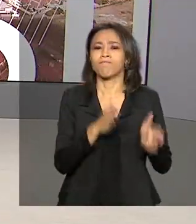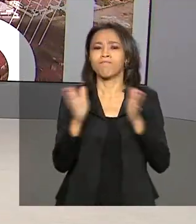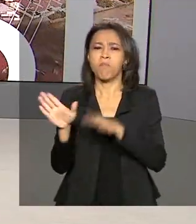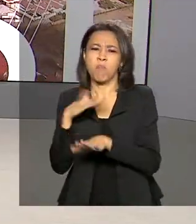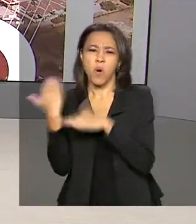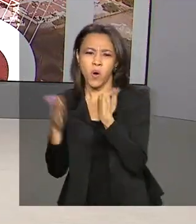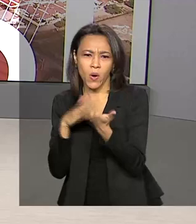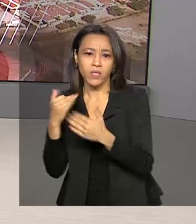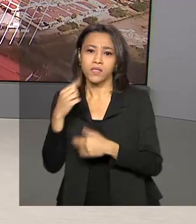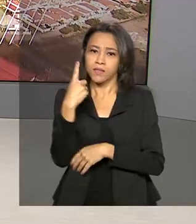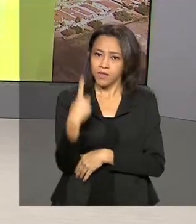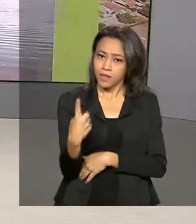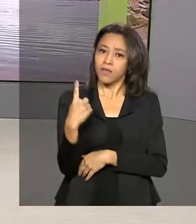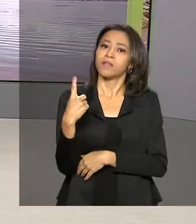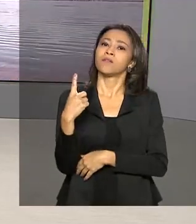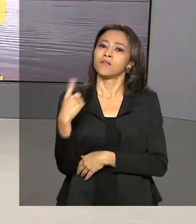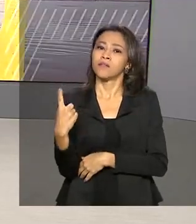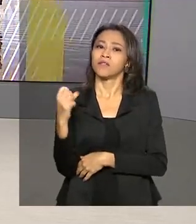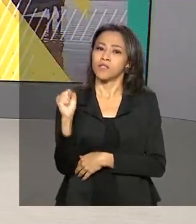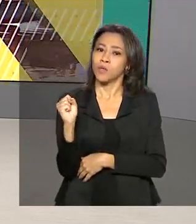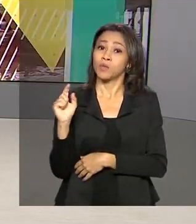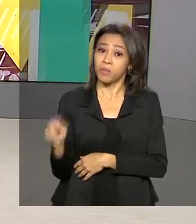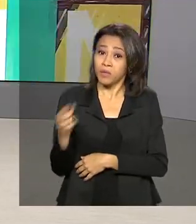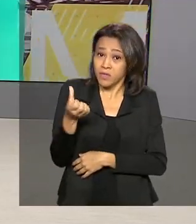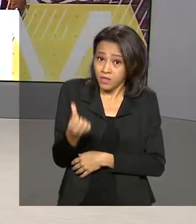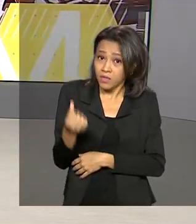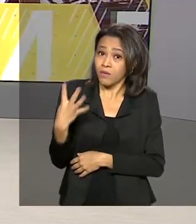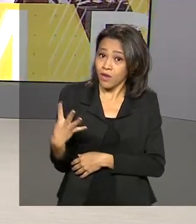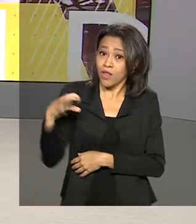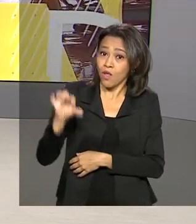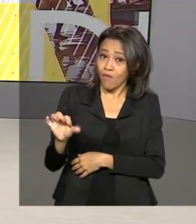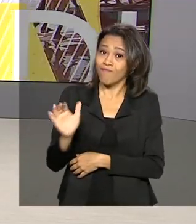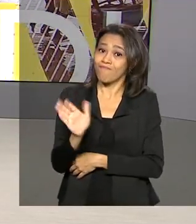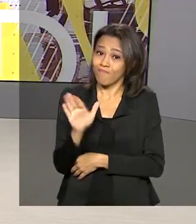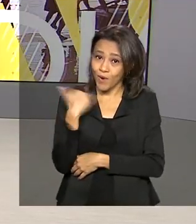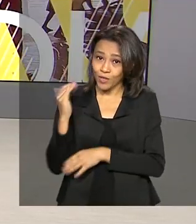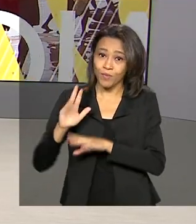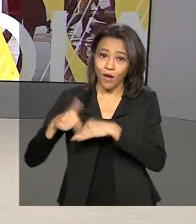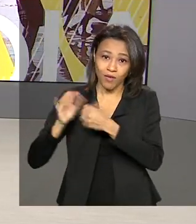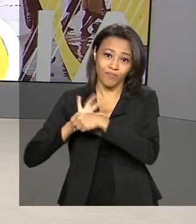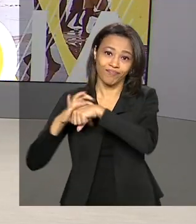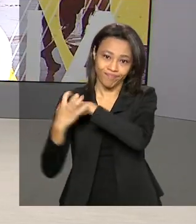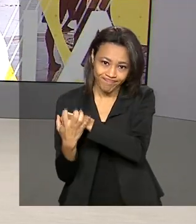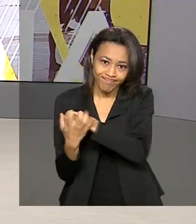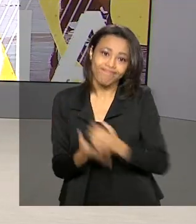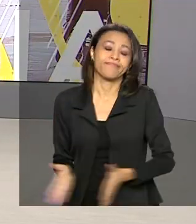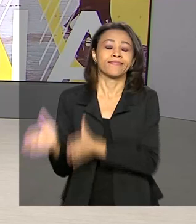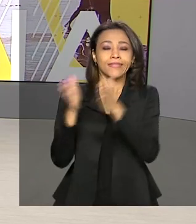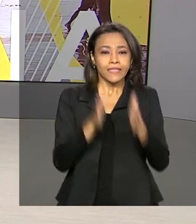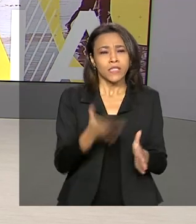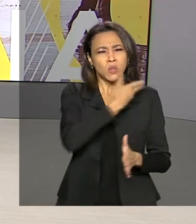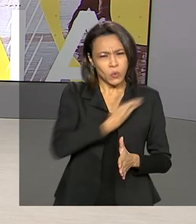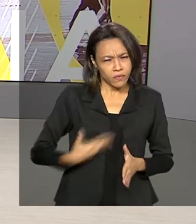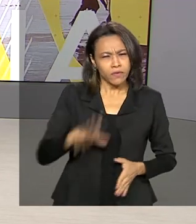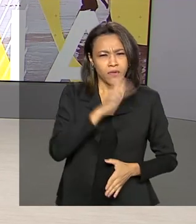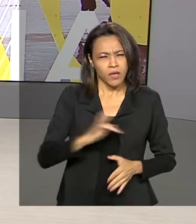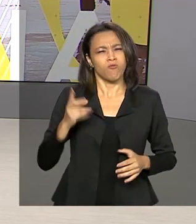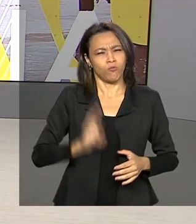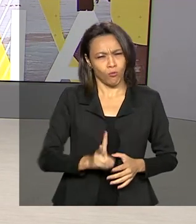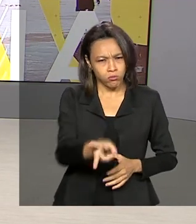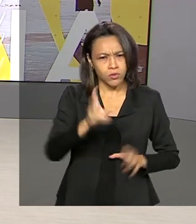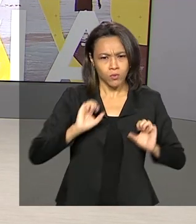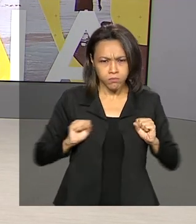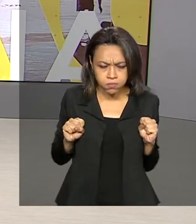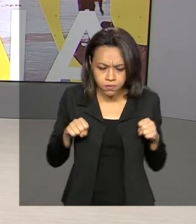são 118.649 mortes por coronavírus. E o governo federal mantém um esforço contínuo